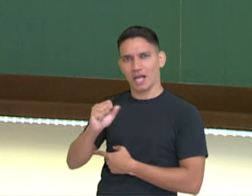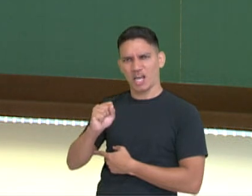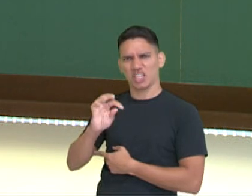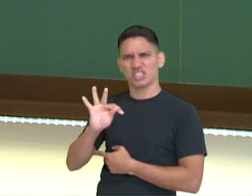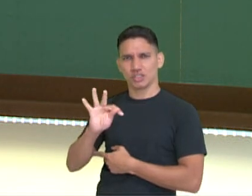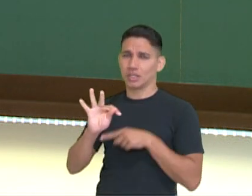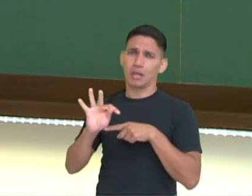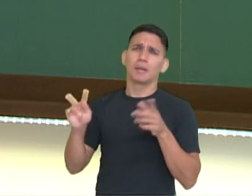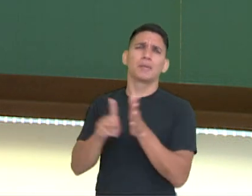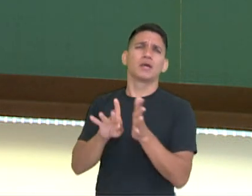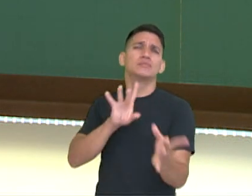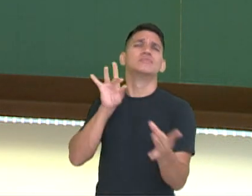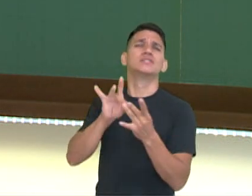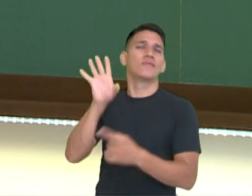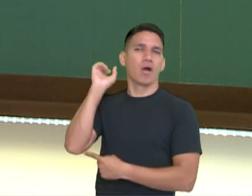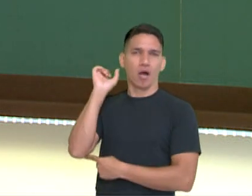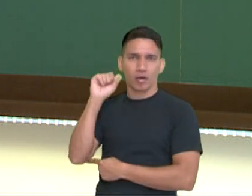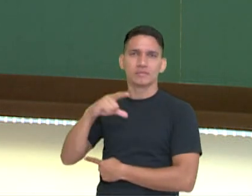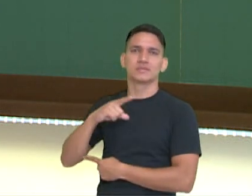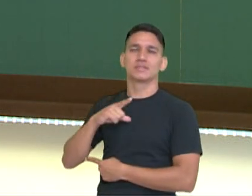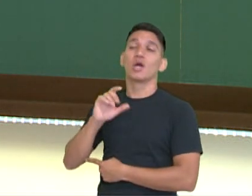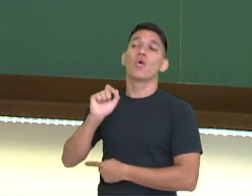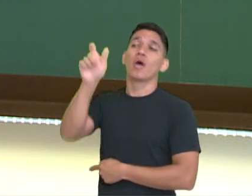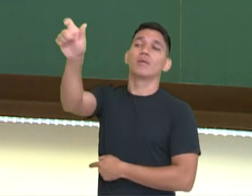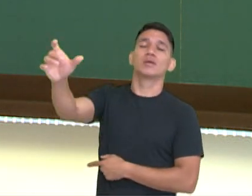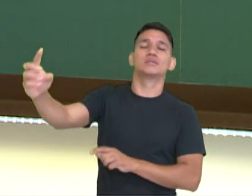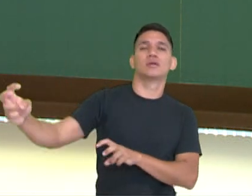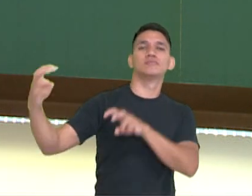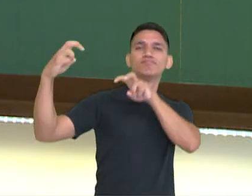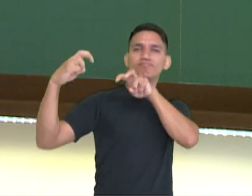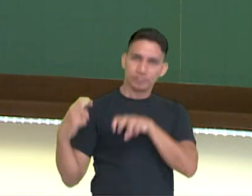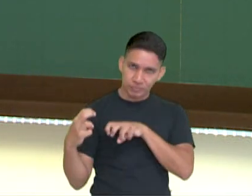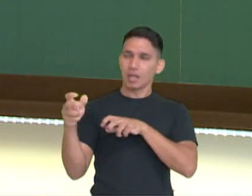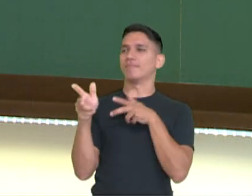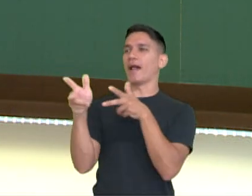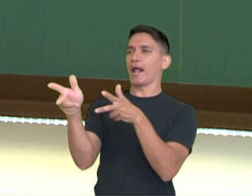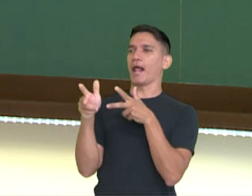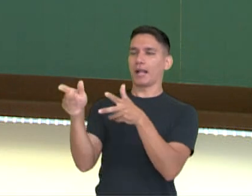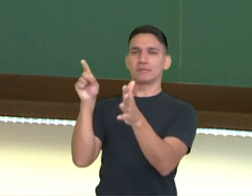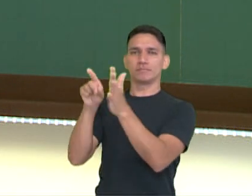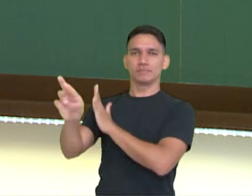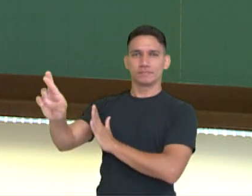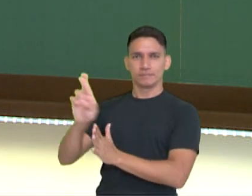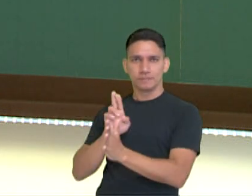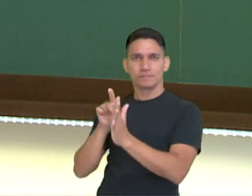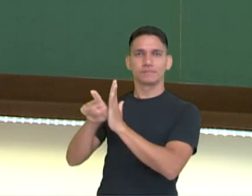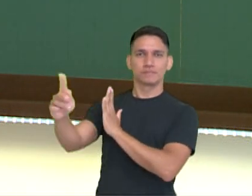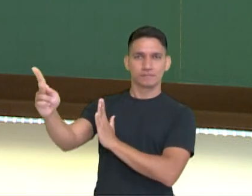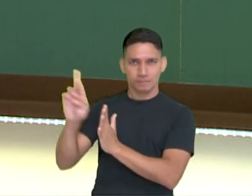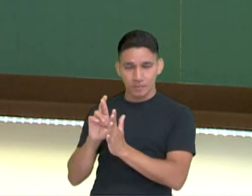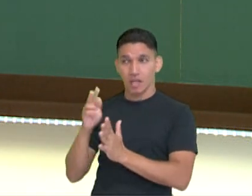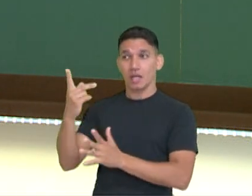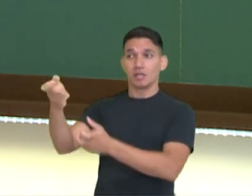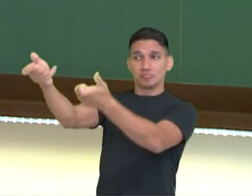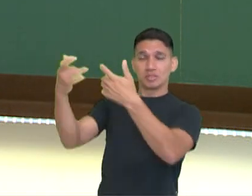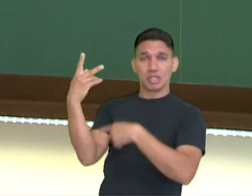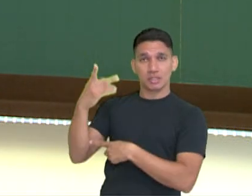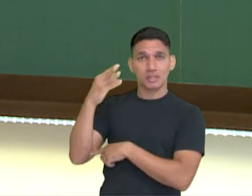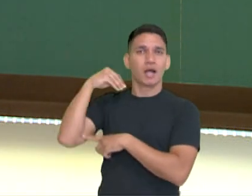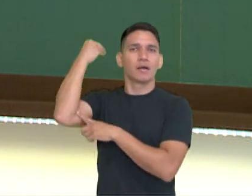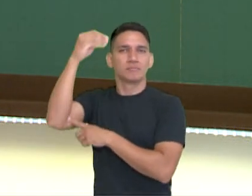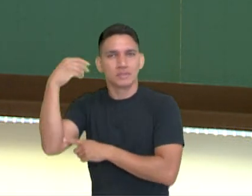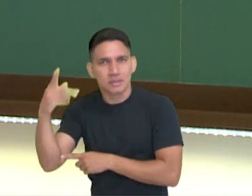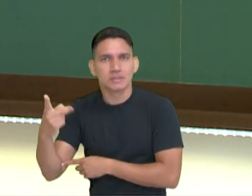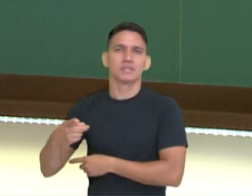são convidadas pessoas para participarem de entrevistas e darem seus relatos relatos de vida,